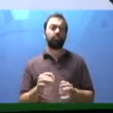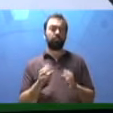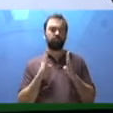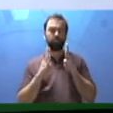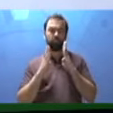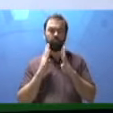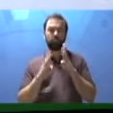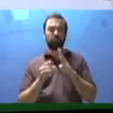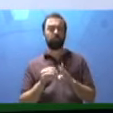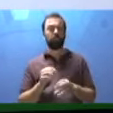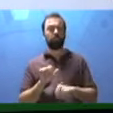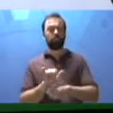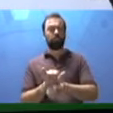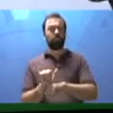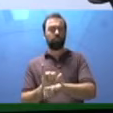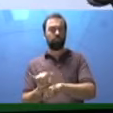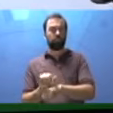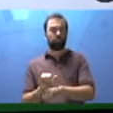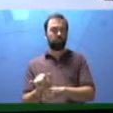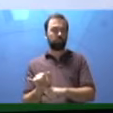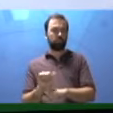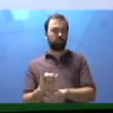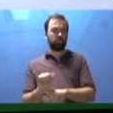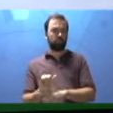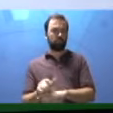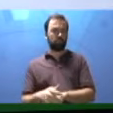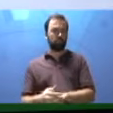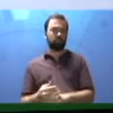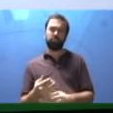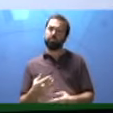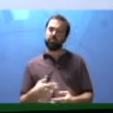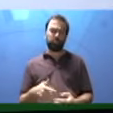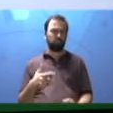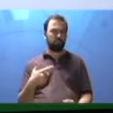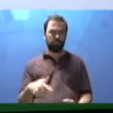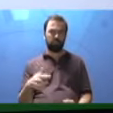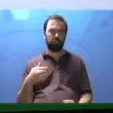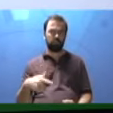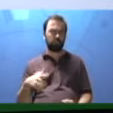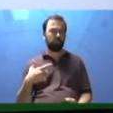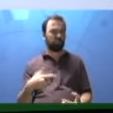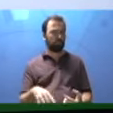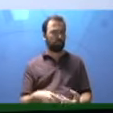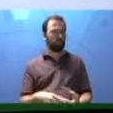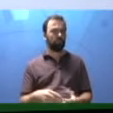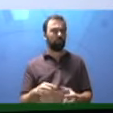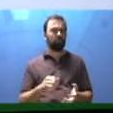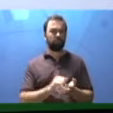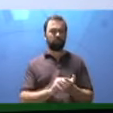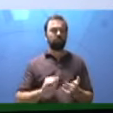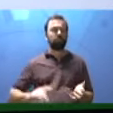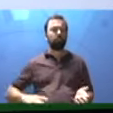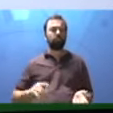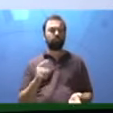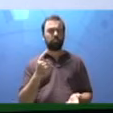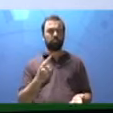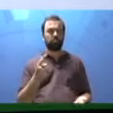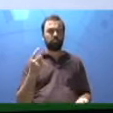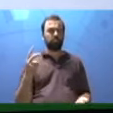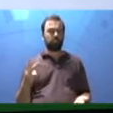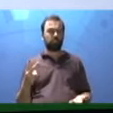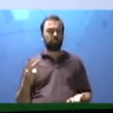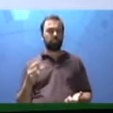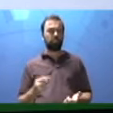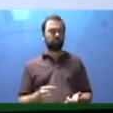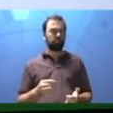assistir no Facebook, pode assistir no YouTube. Certo? Quantas vezes precisar. Faça os exercícios. 1,